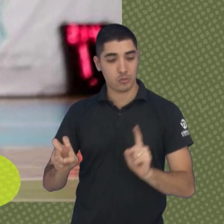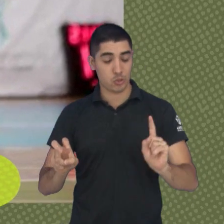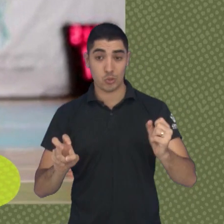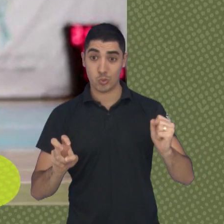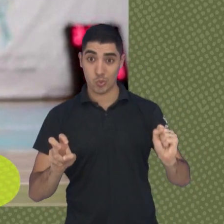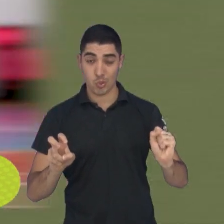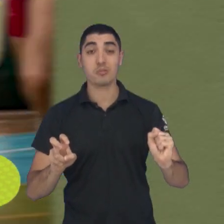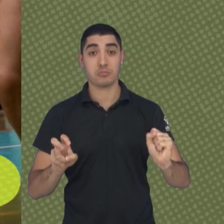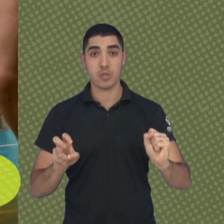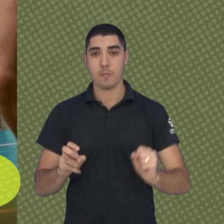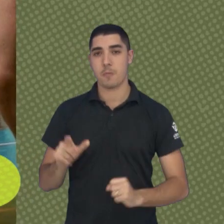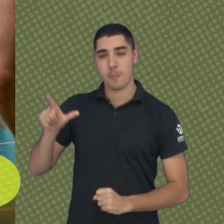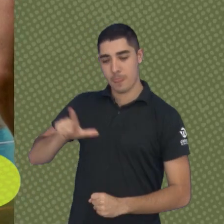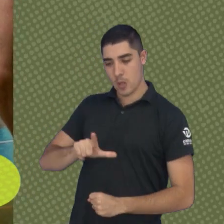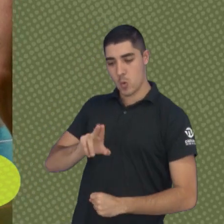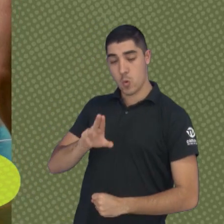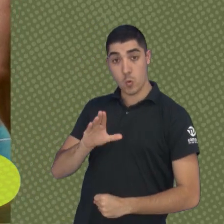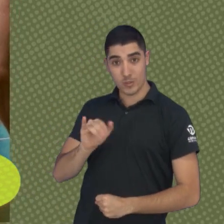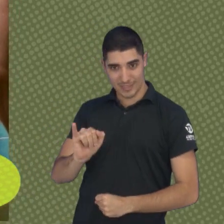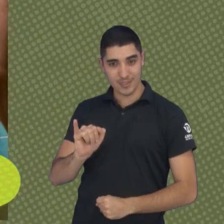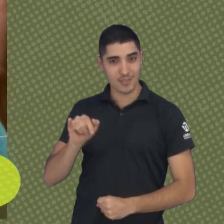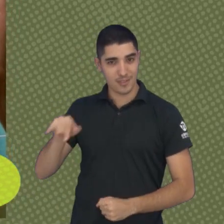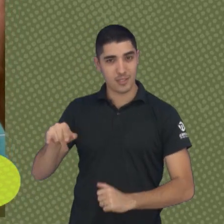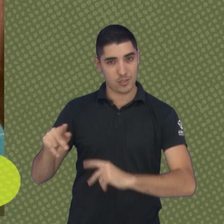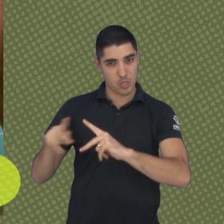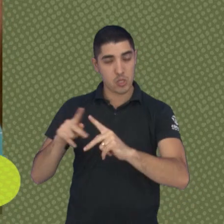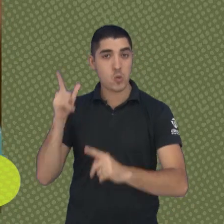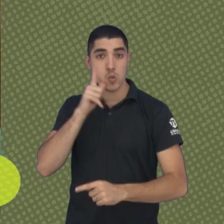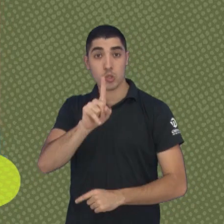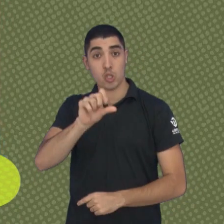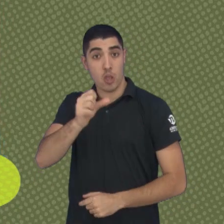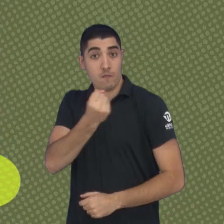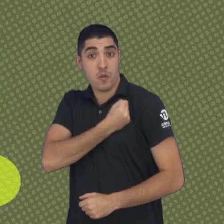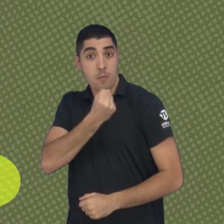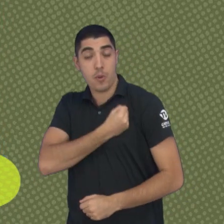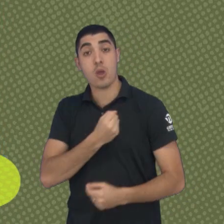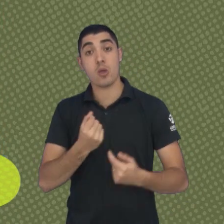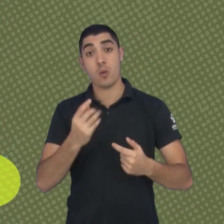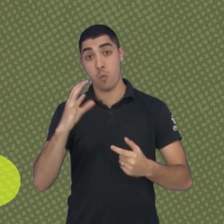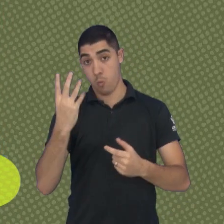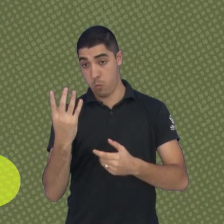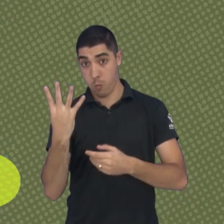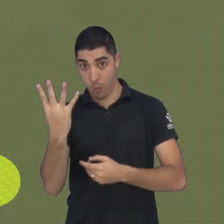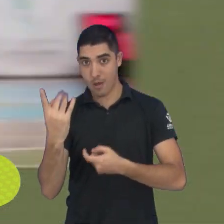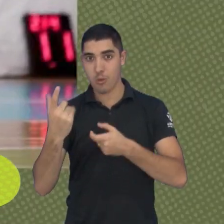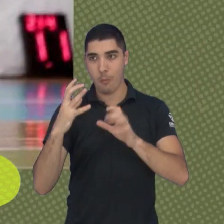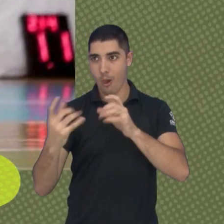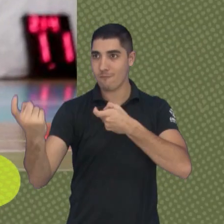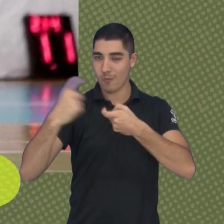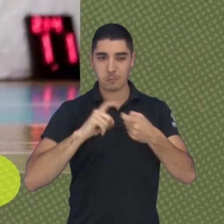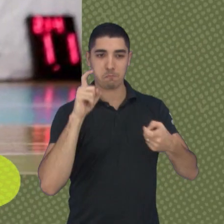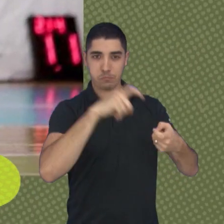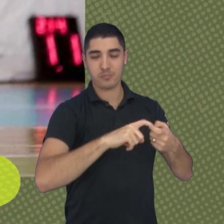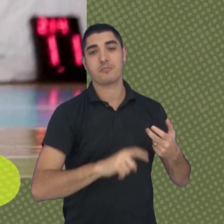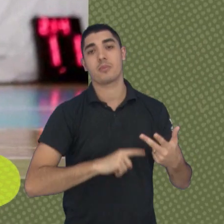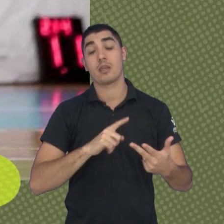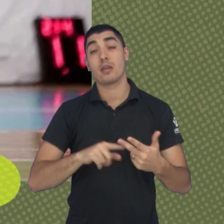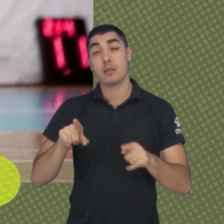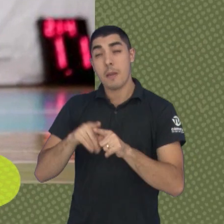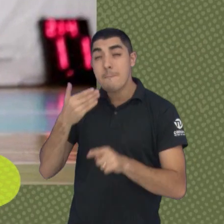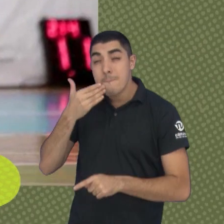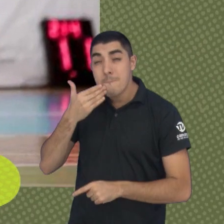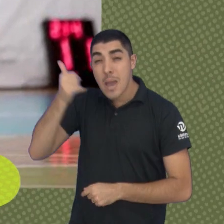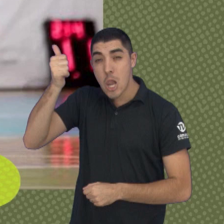nacional a Lucia Molina foi a cestinha da partida com 19 pontos e ainda pegou 4 rebotes e 1 assistência e a MVP da partida